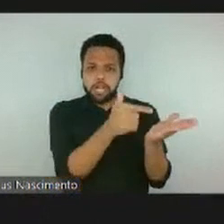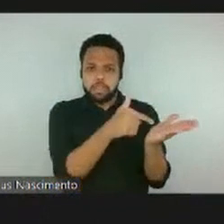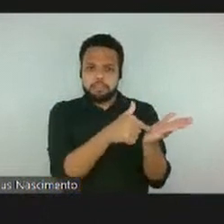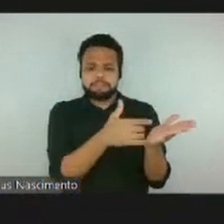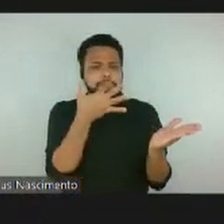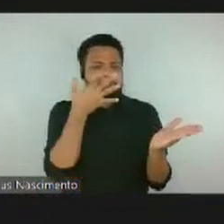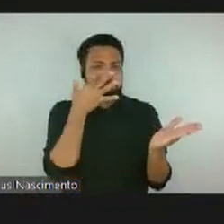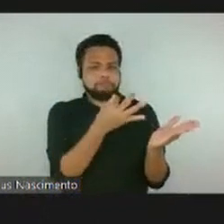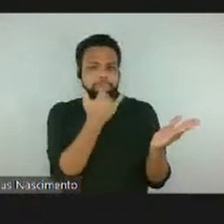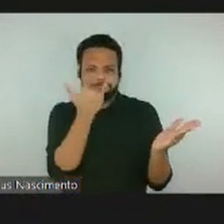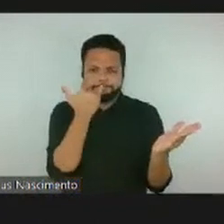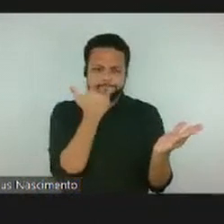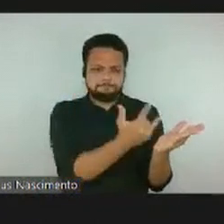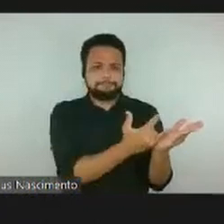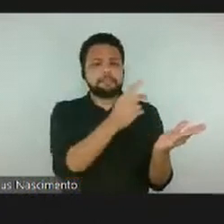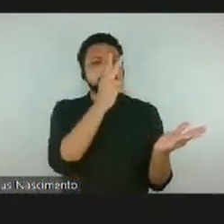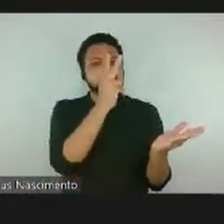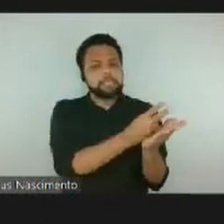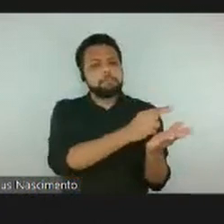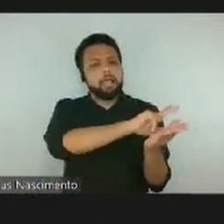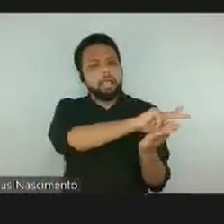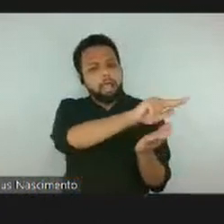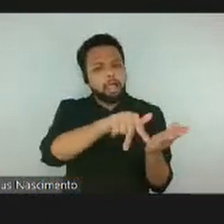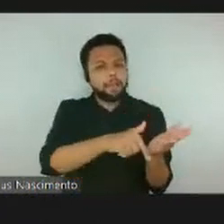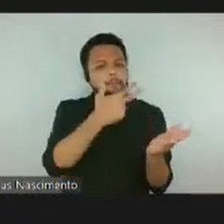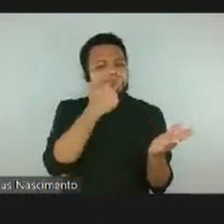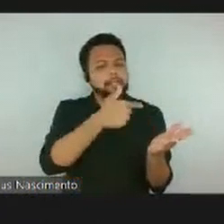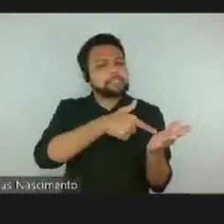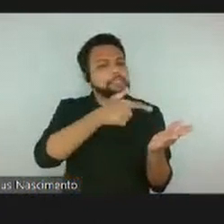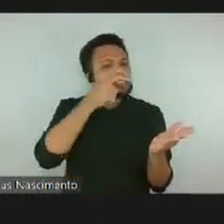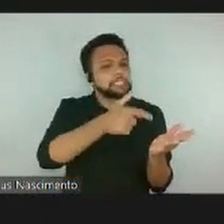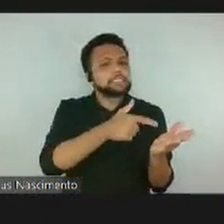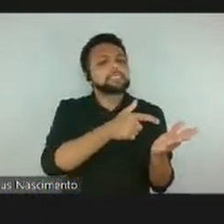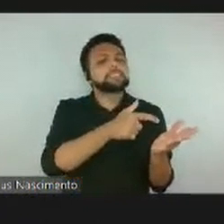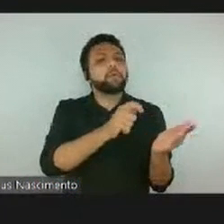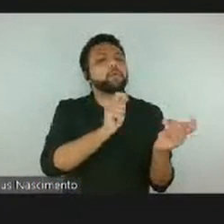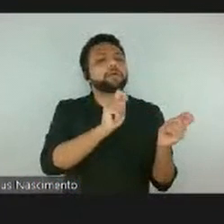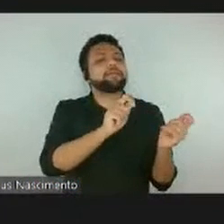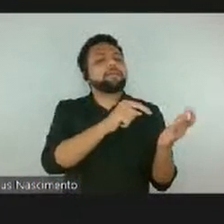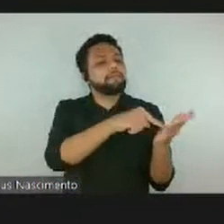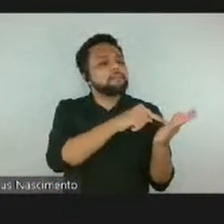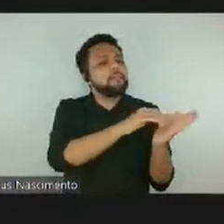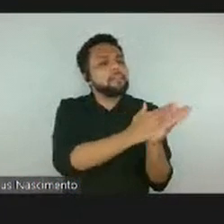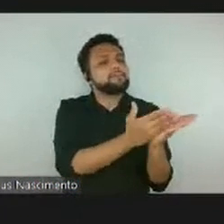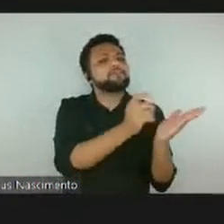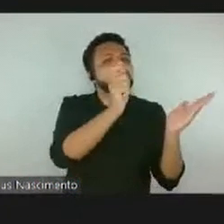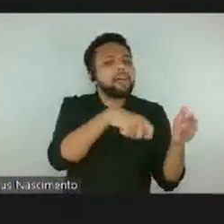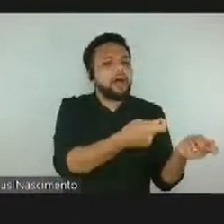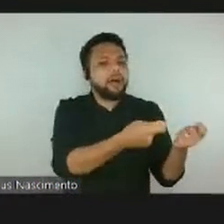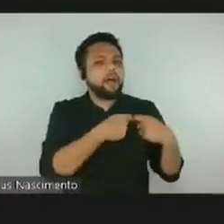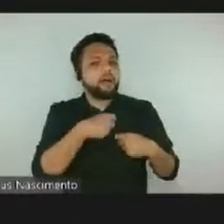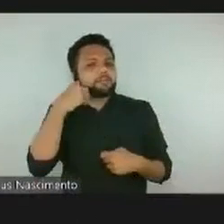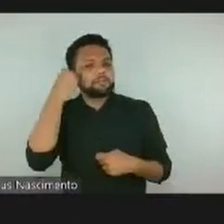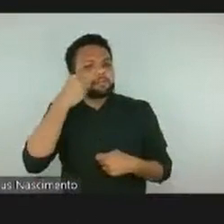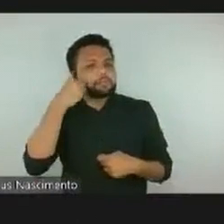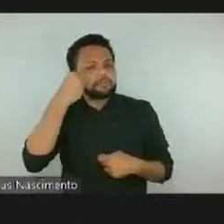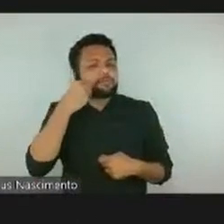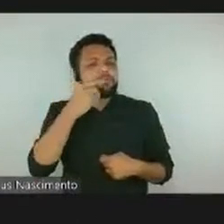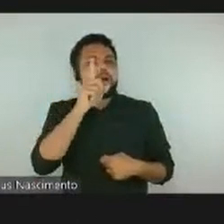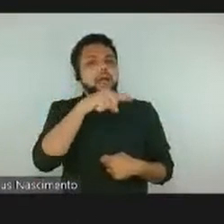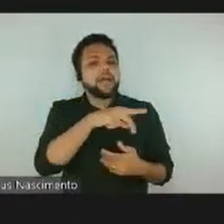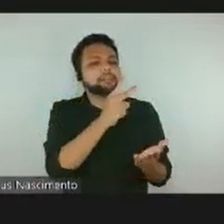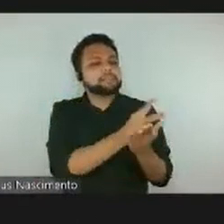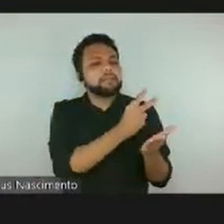pensar e a experimentar o que é e o que pode um livro, num confronto permanente com o gesto artístico.